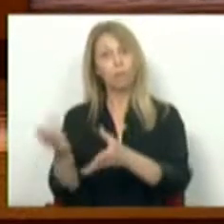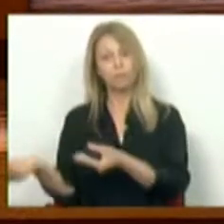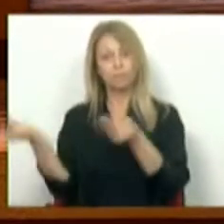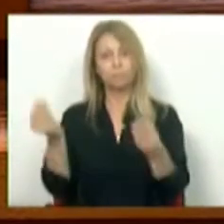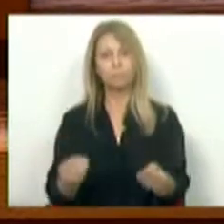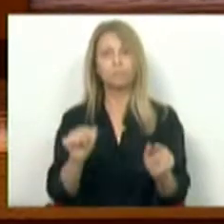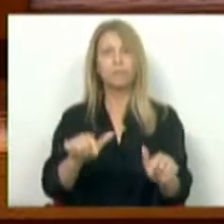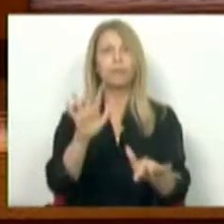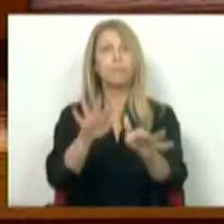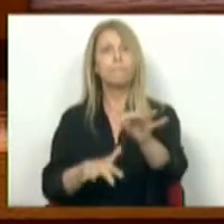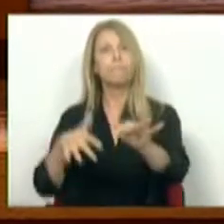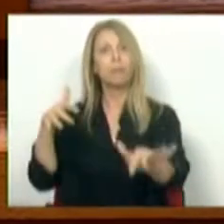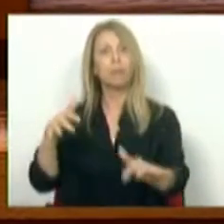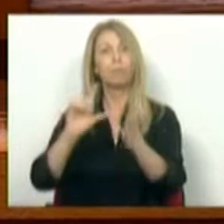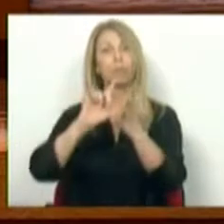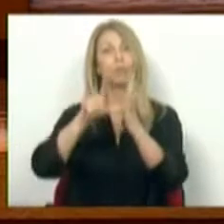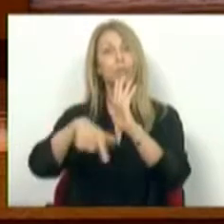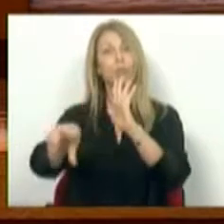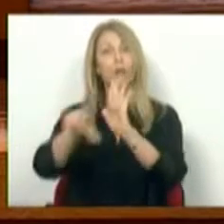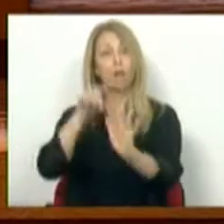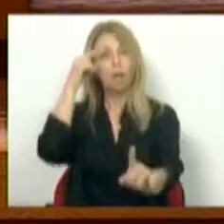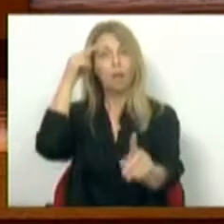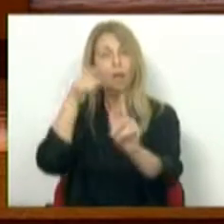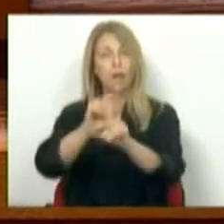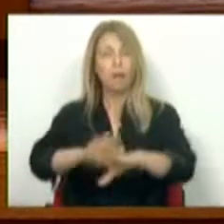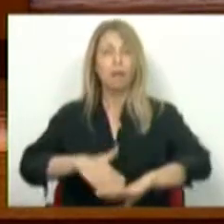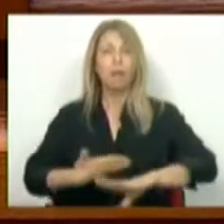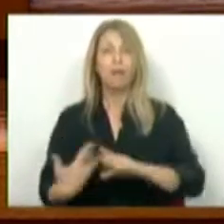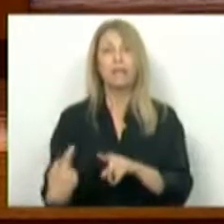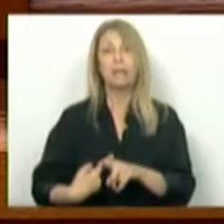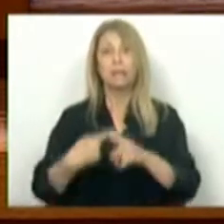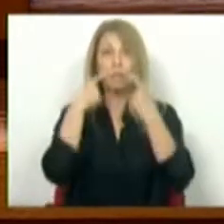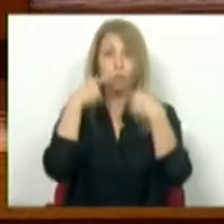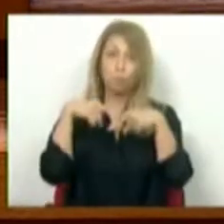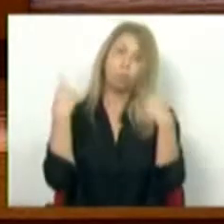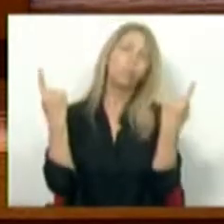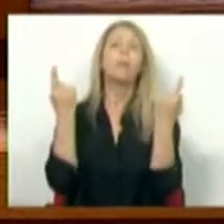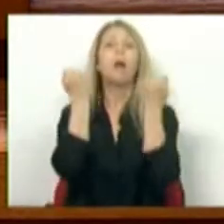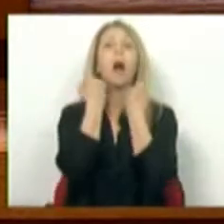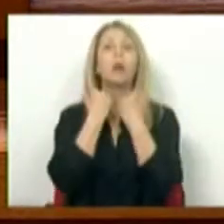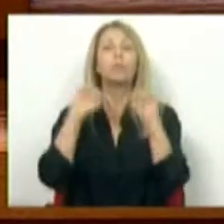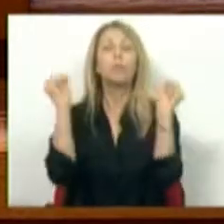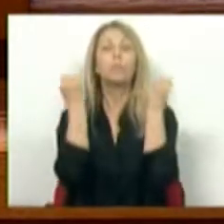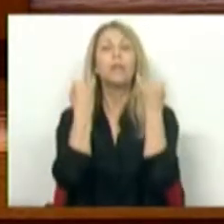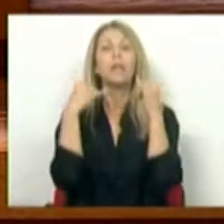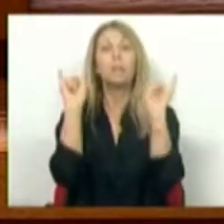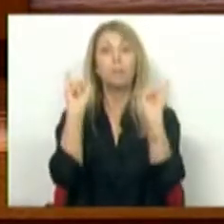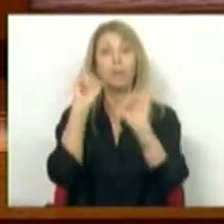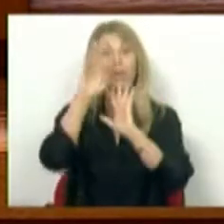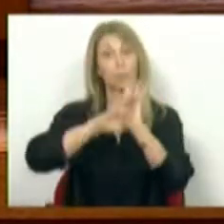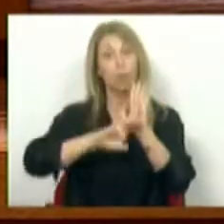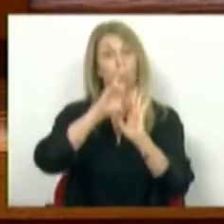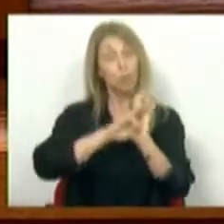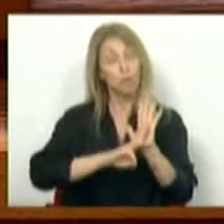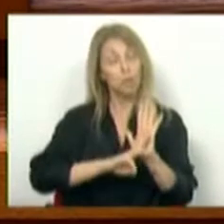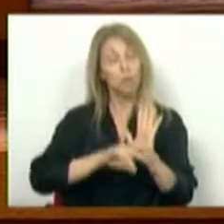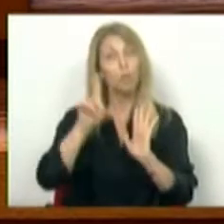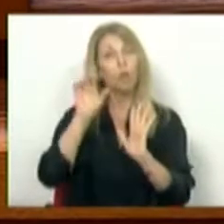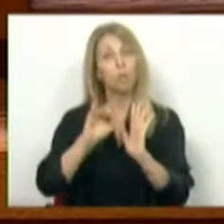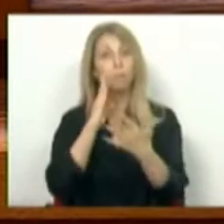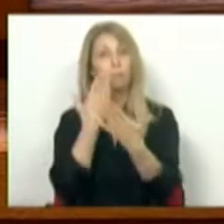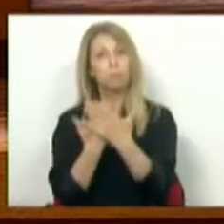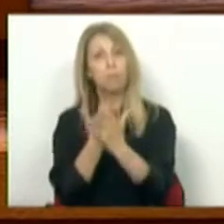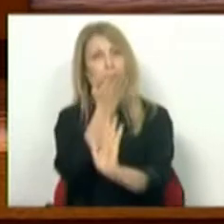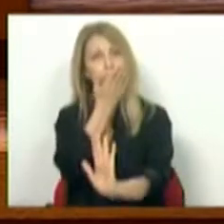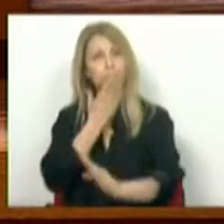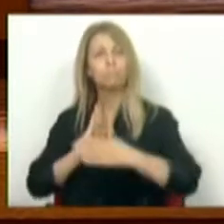neste Parlamento o projeto de lei que visa reforçar o interesse público, a autonomia e a independência da regulação e a promoção do